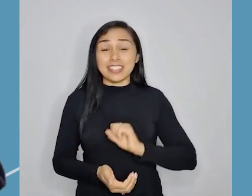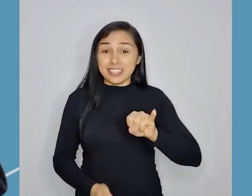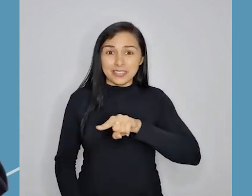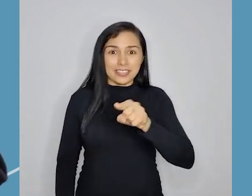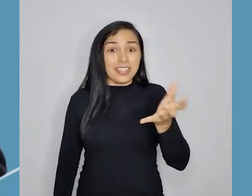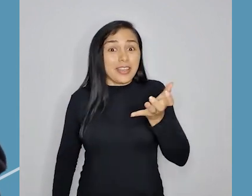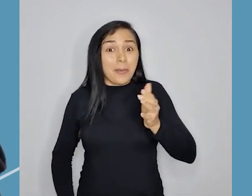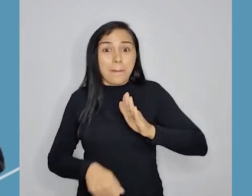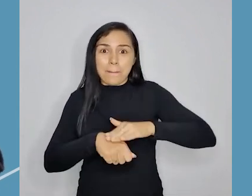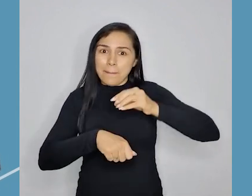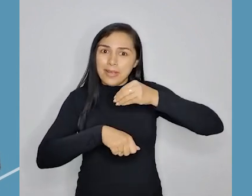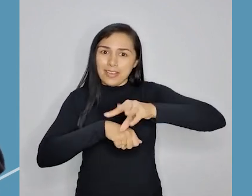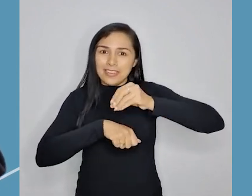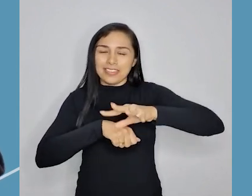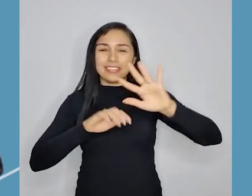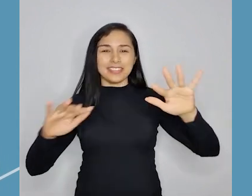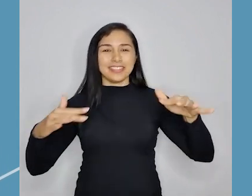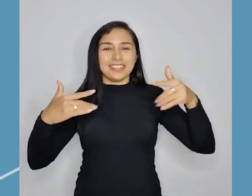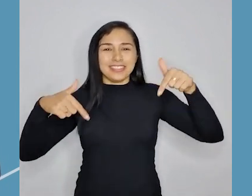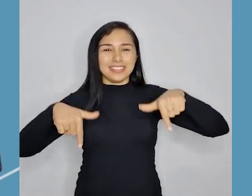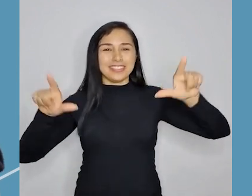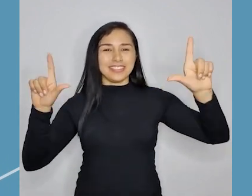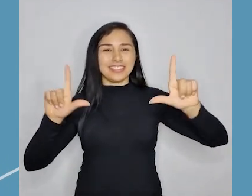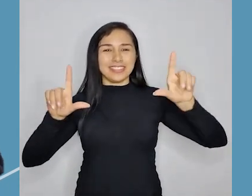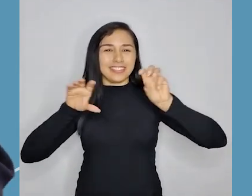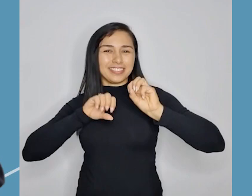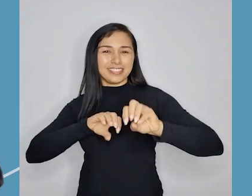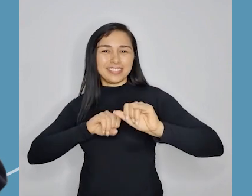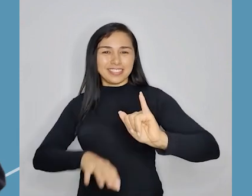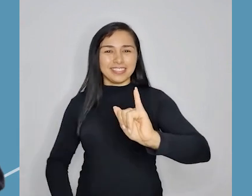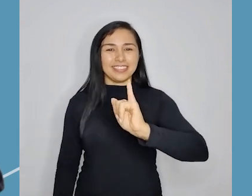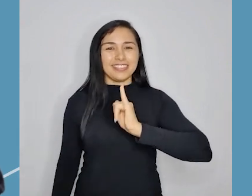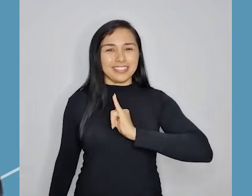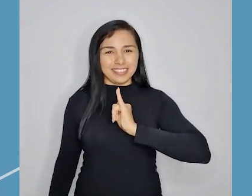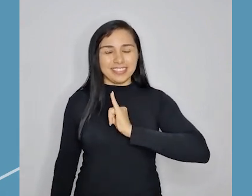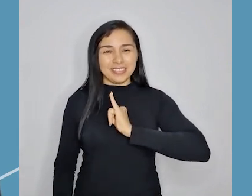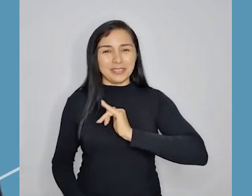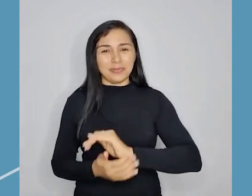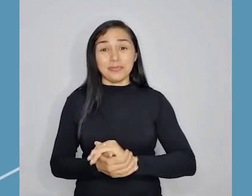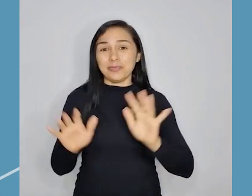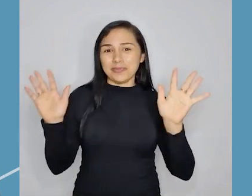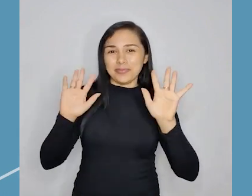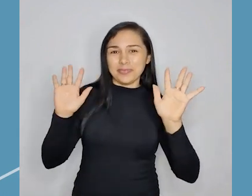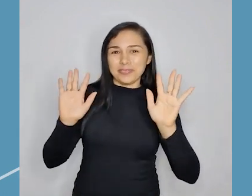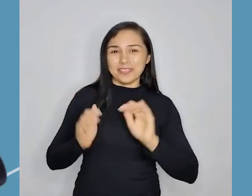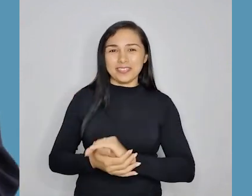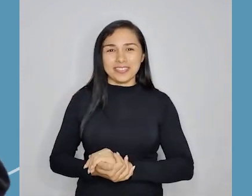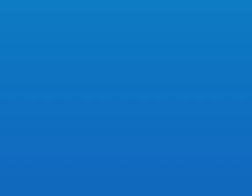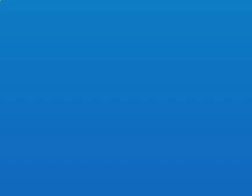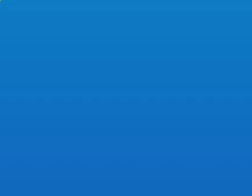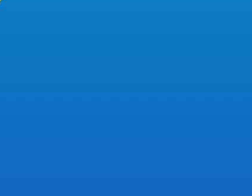quiser mais dicas como essa, é só ficar ligadinho na programação da TV do Caít. Tchau, tchau!